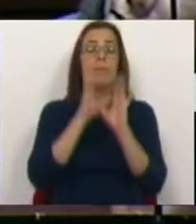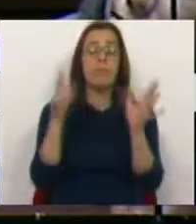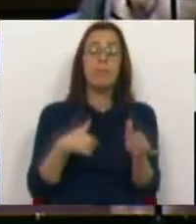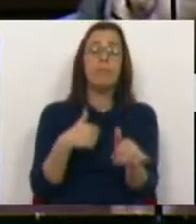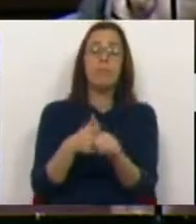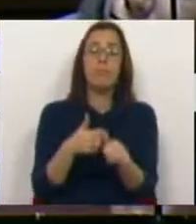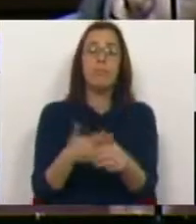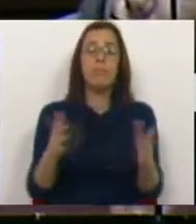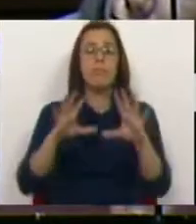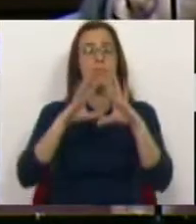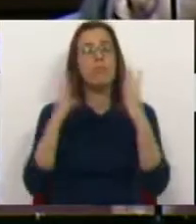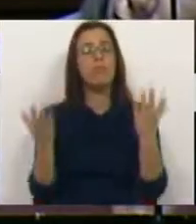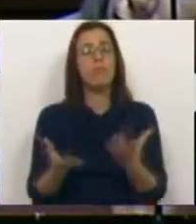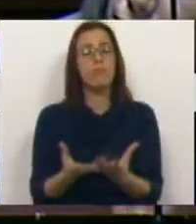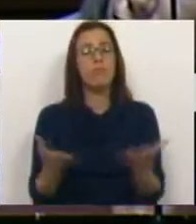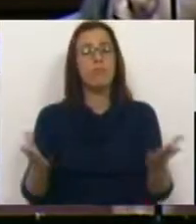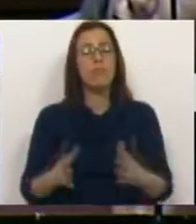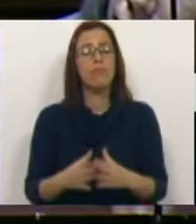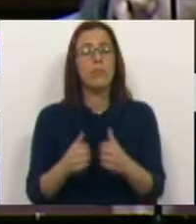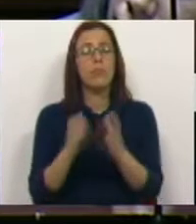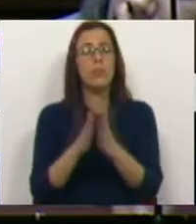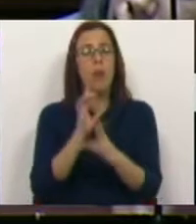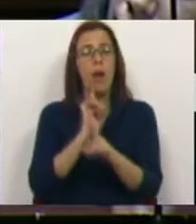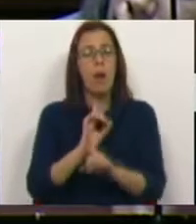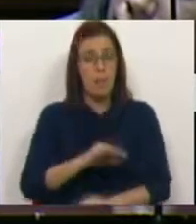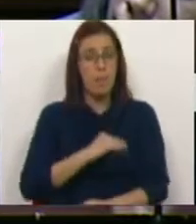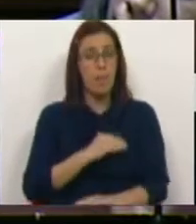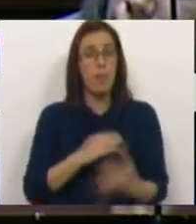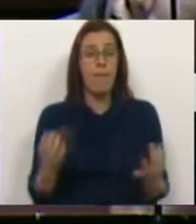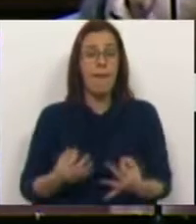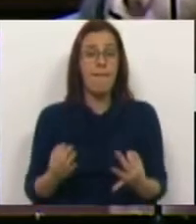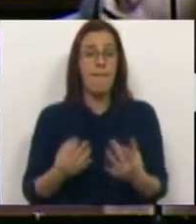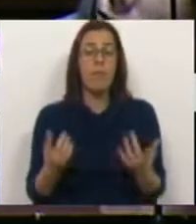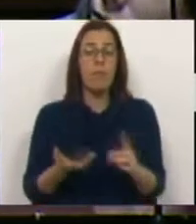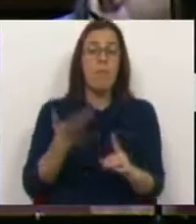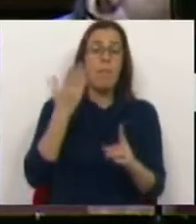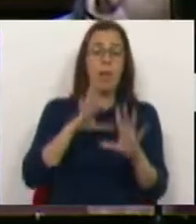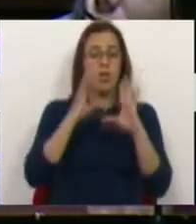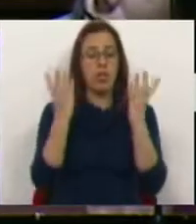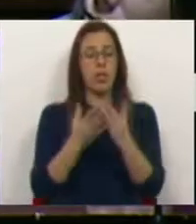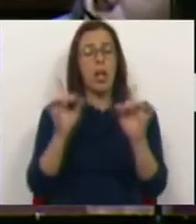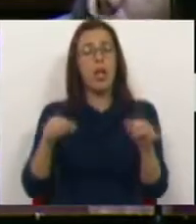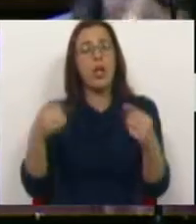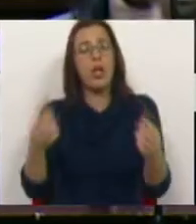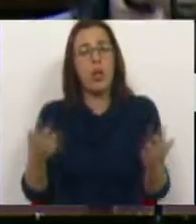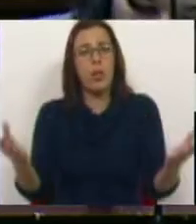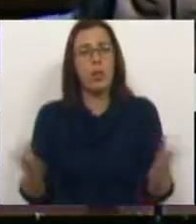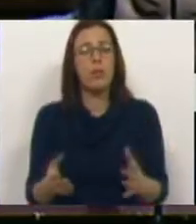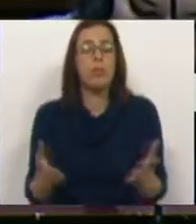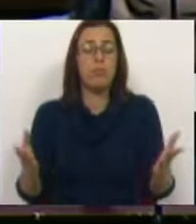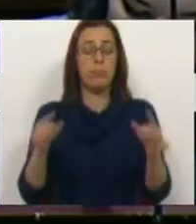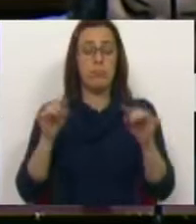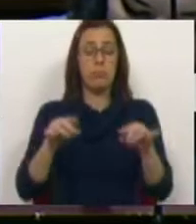acompanhamos, na generalidade, todas estas preocupações, umas até mais genéricas do que outras, e, portanto,